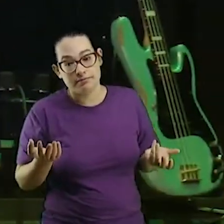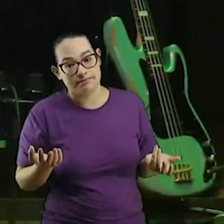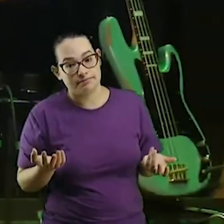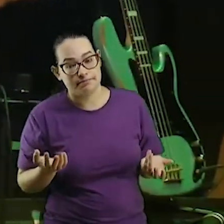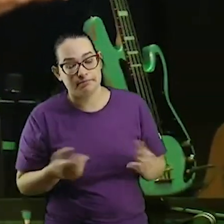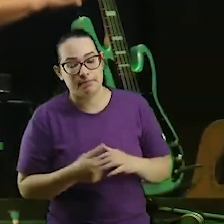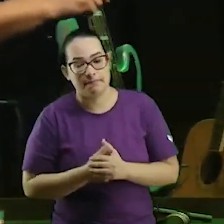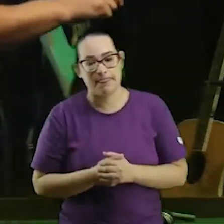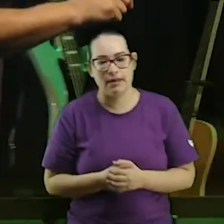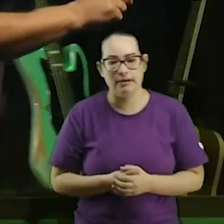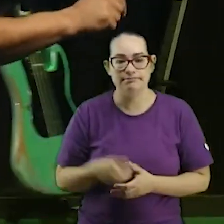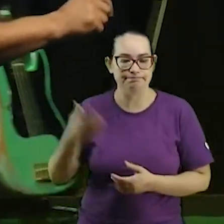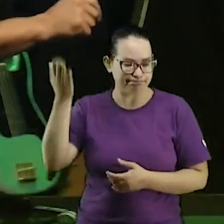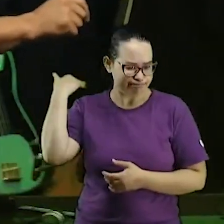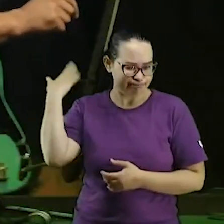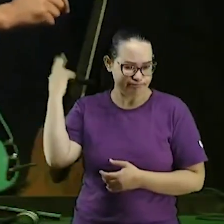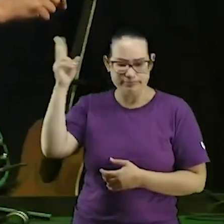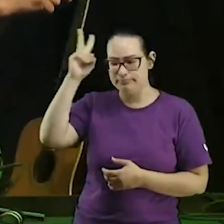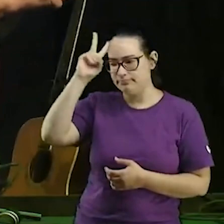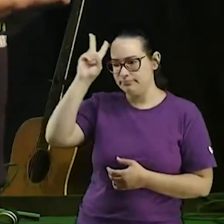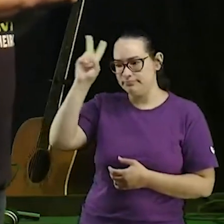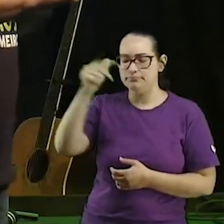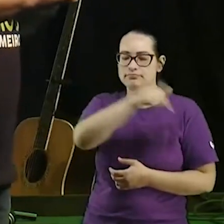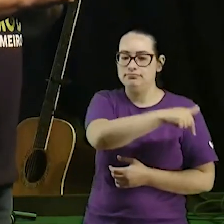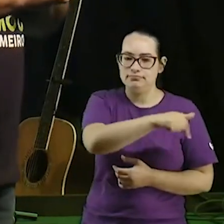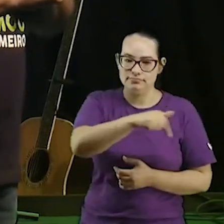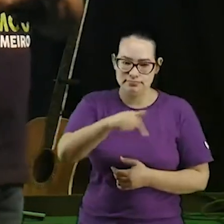eu me lembrei semana passada